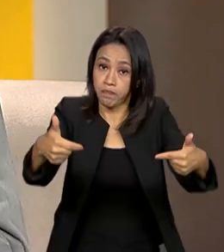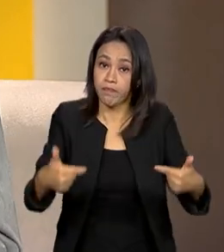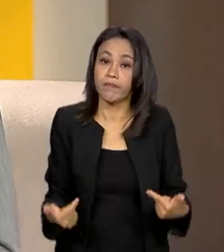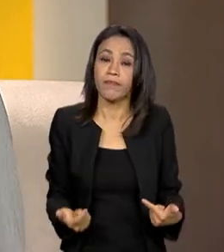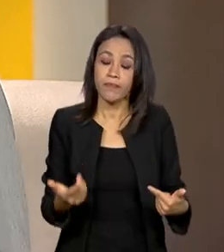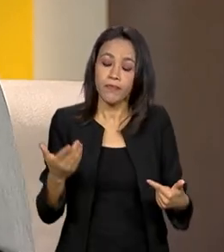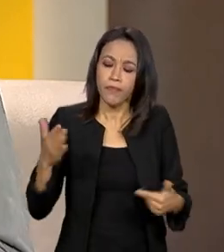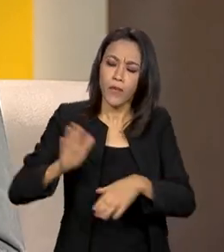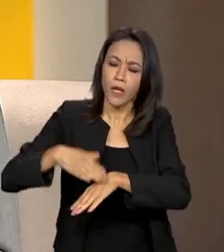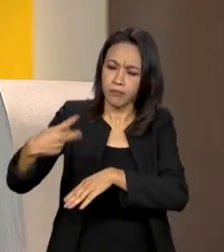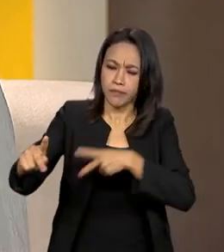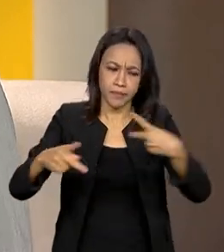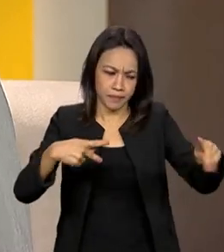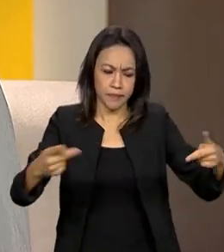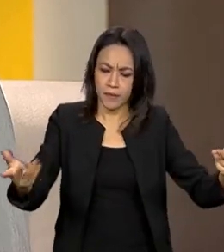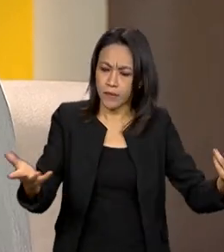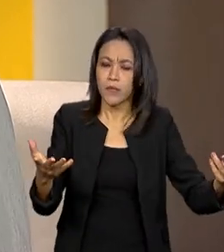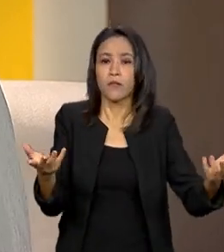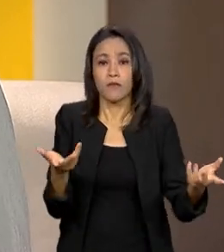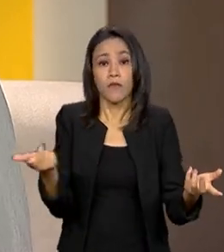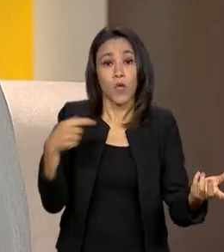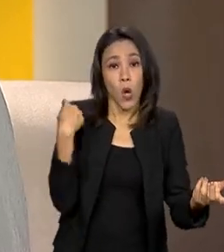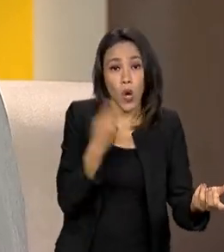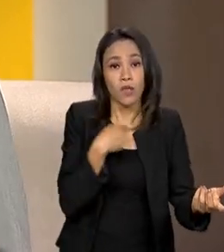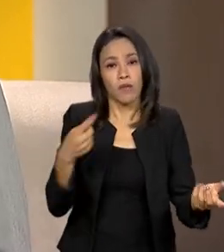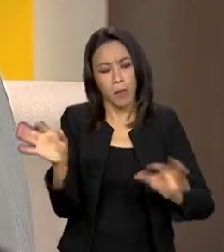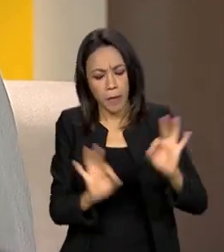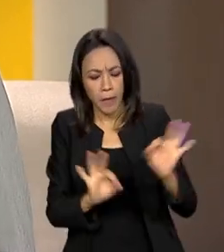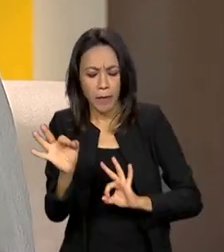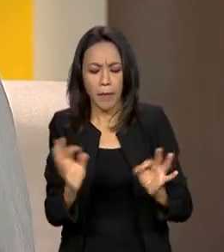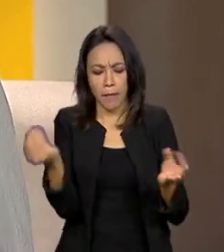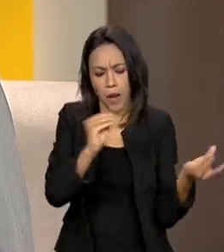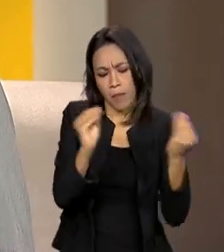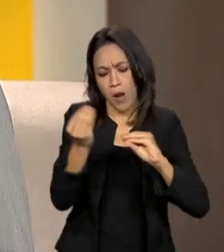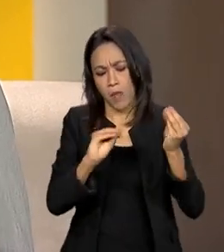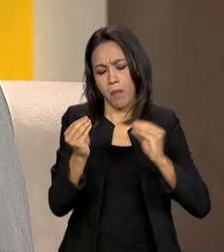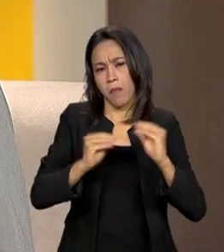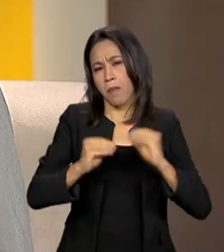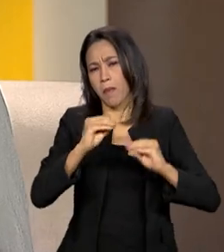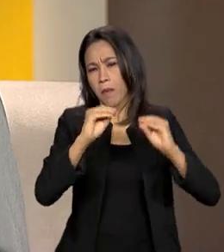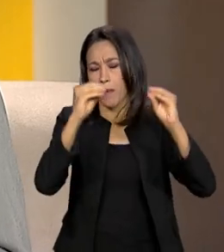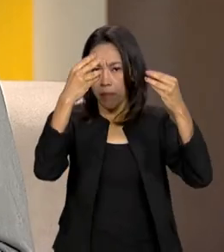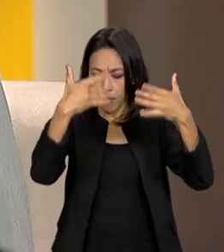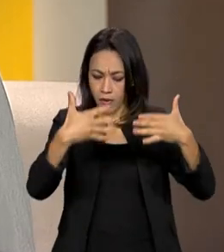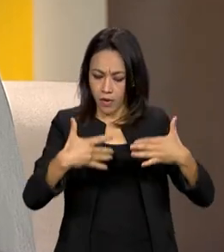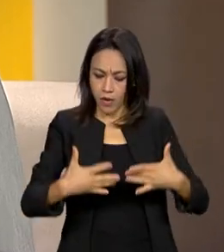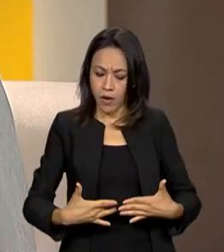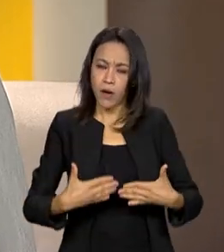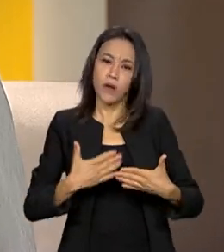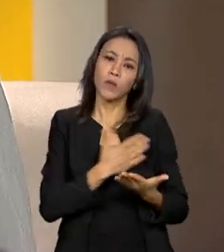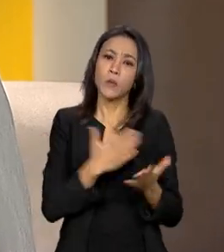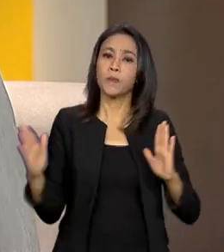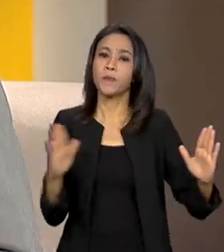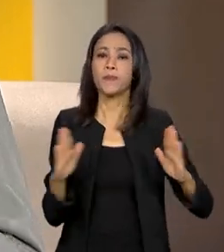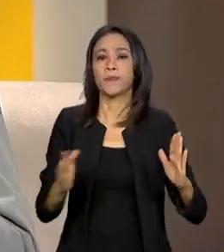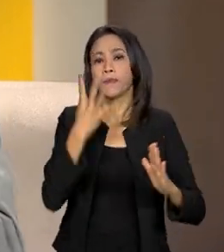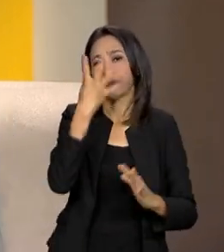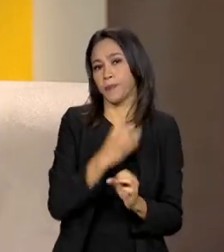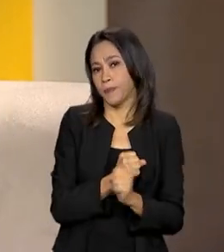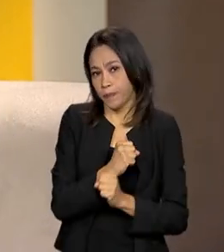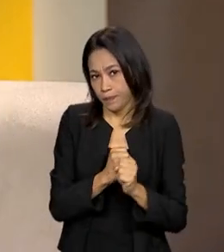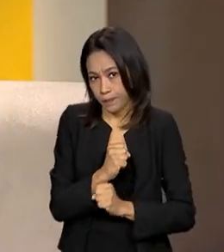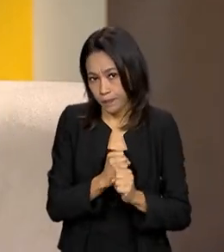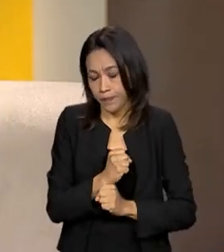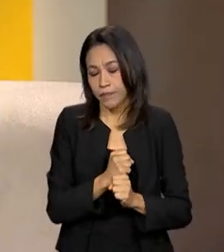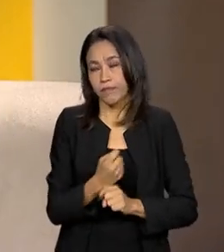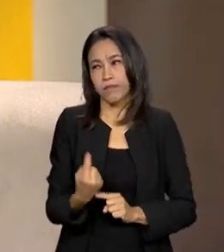executadas. Então, a vai aumentando o nível de execução dessas iniciativas ao longo desses quatro anos. Então, na medida que a gente tenha ali,